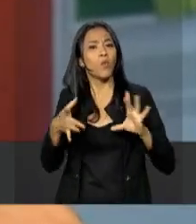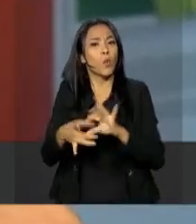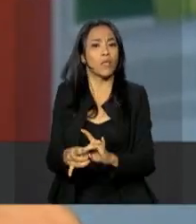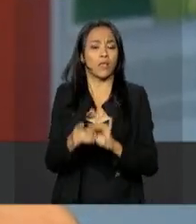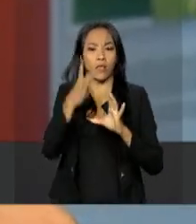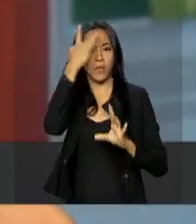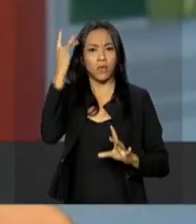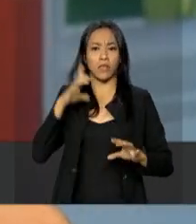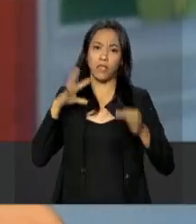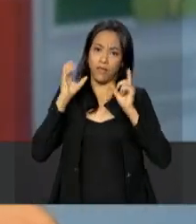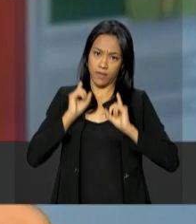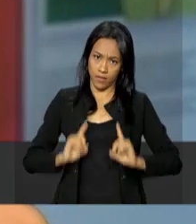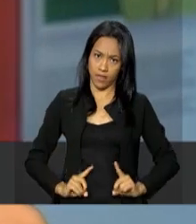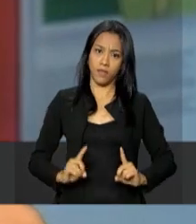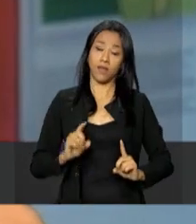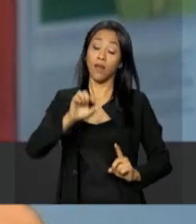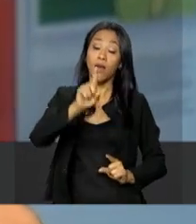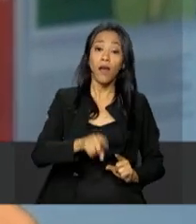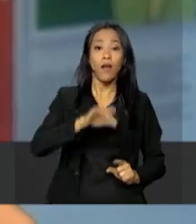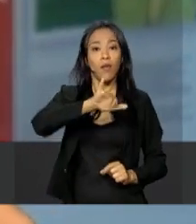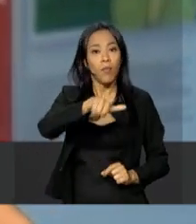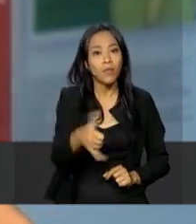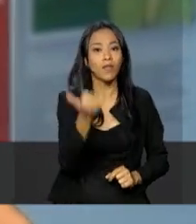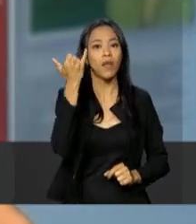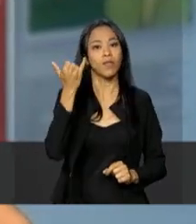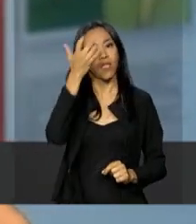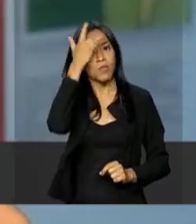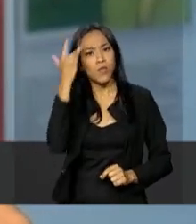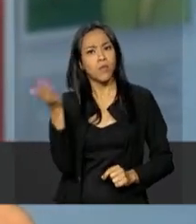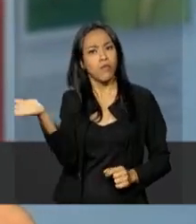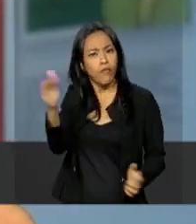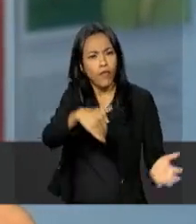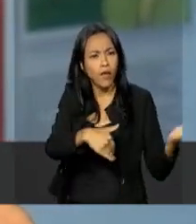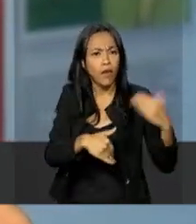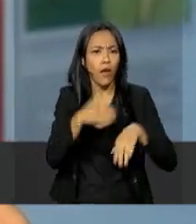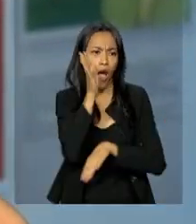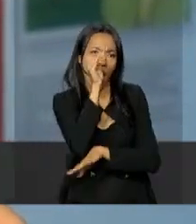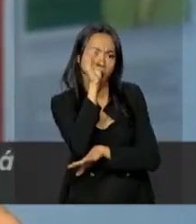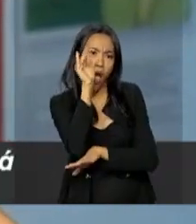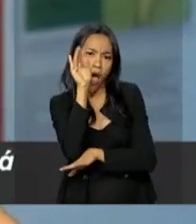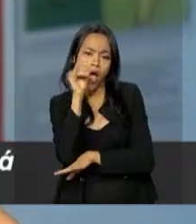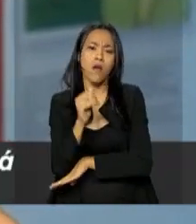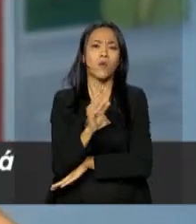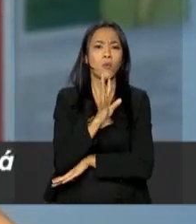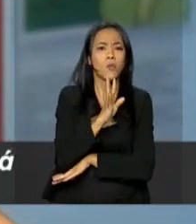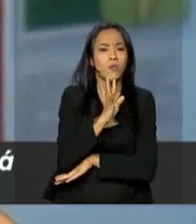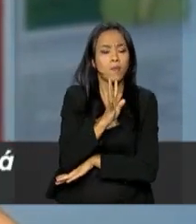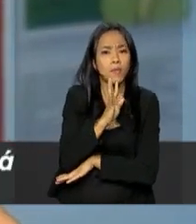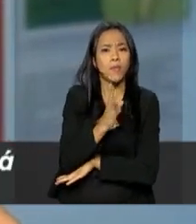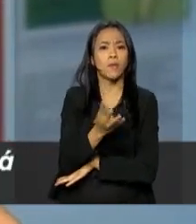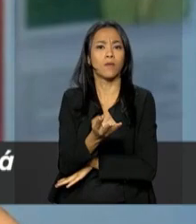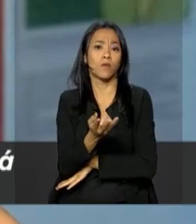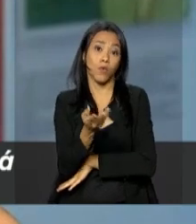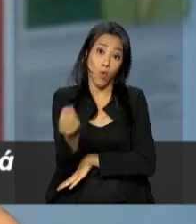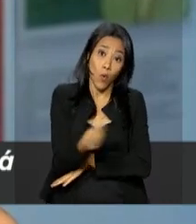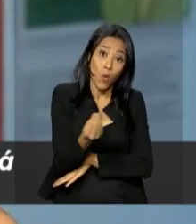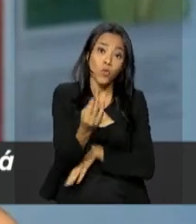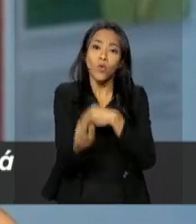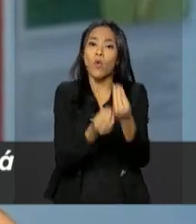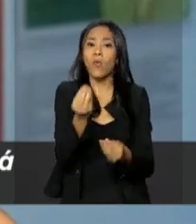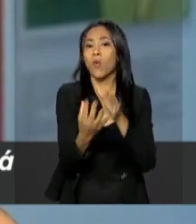oportunidade para que as pessoas tenham um conhecimento do modelo social, hoje, do